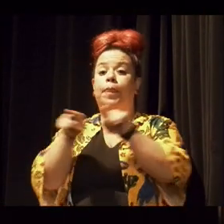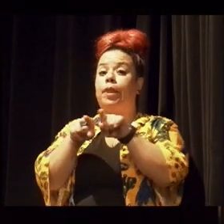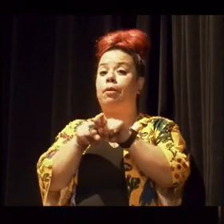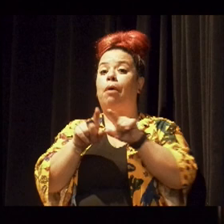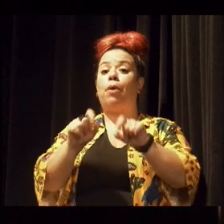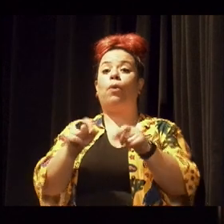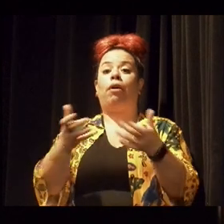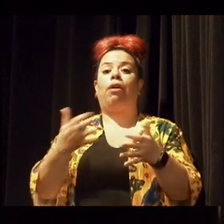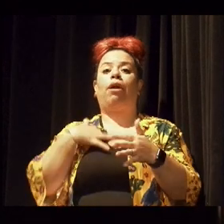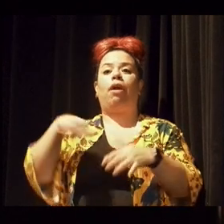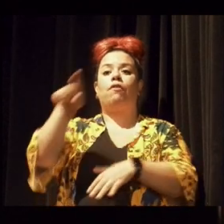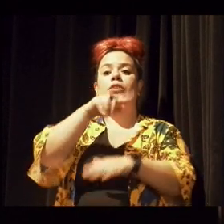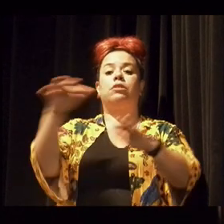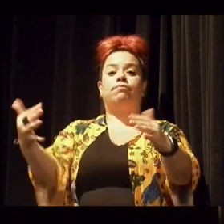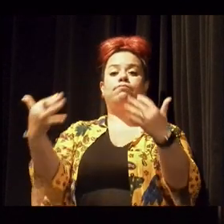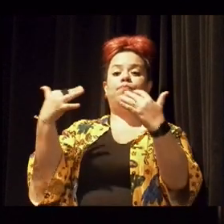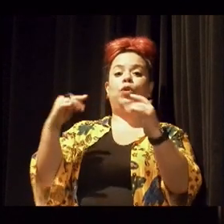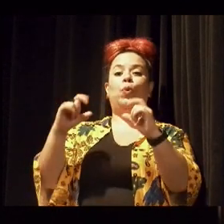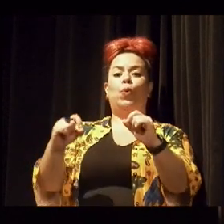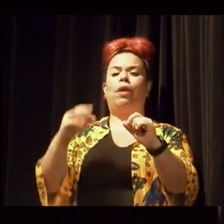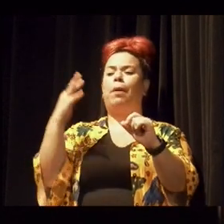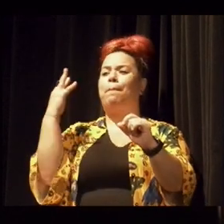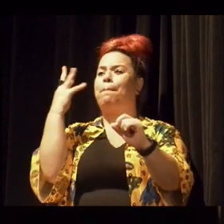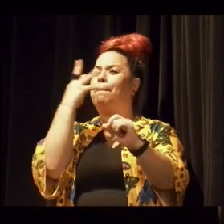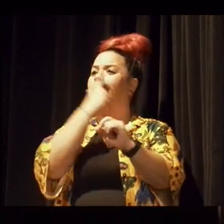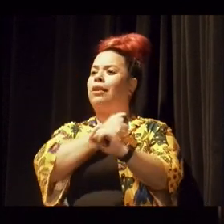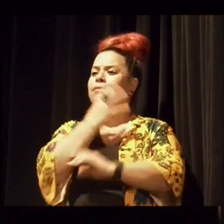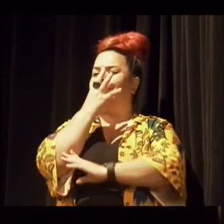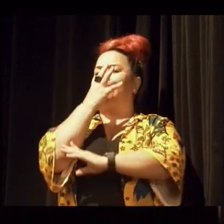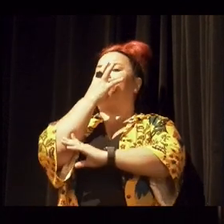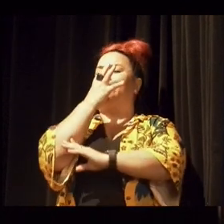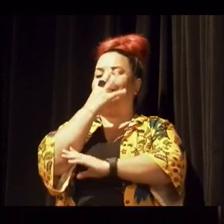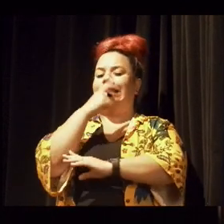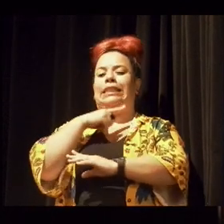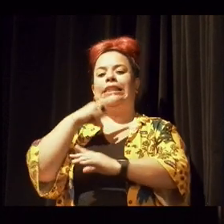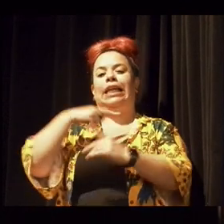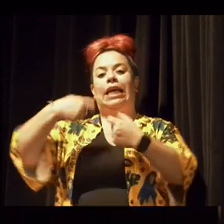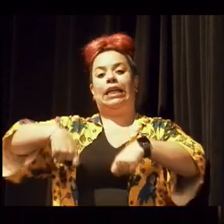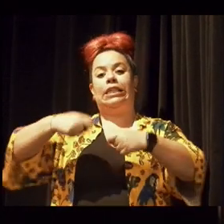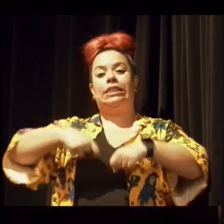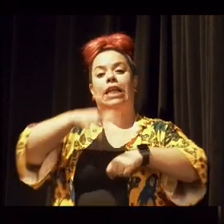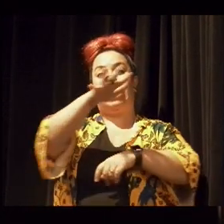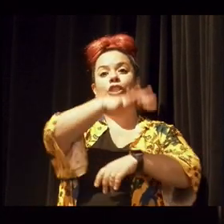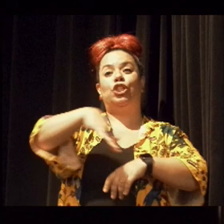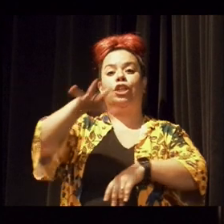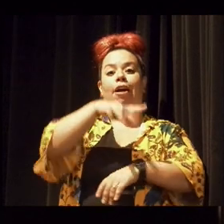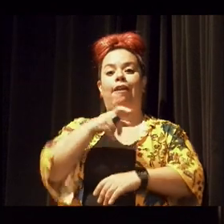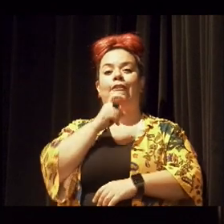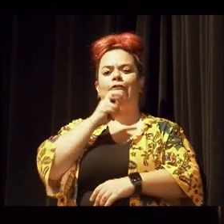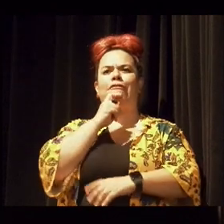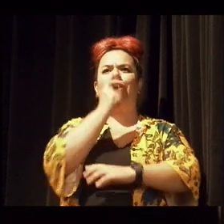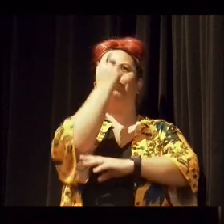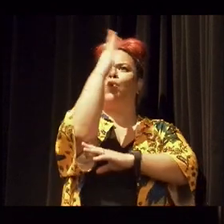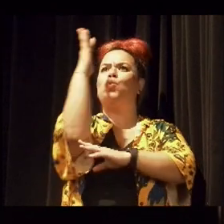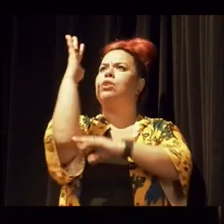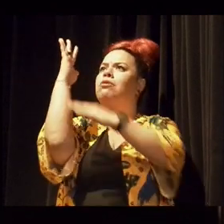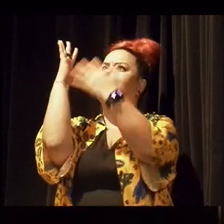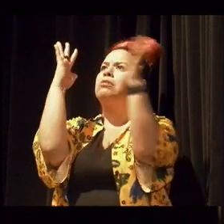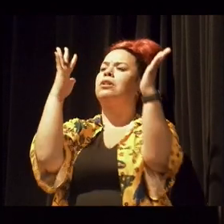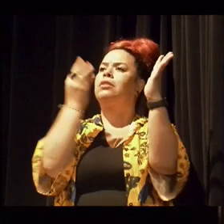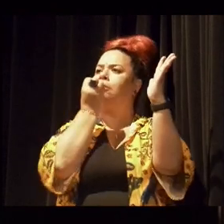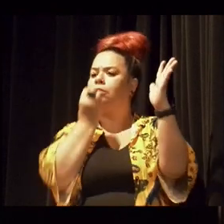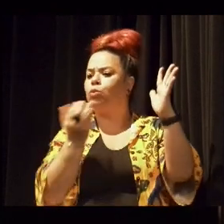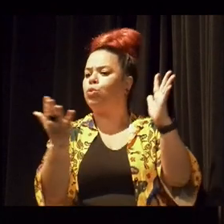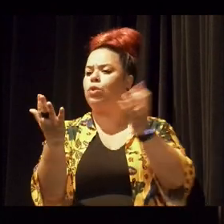a gente quer chamar a atenção da beleza, do encantamento, da necessidade das áreas verdes nas áreas urbanas.